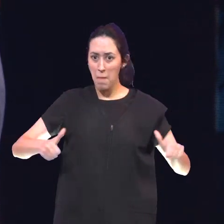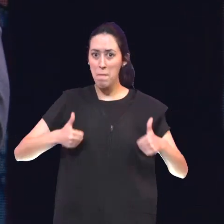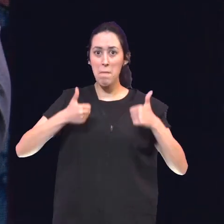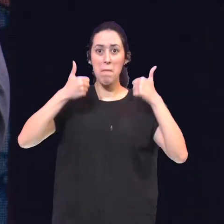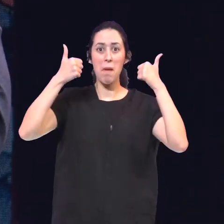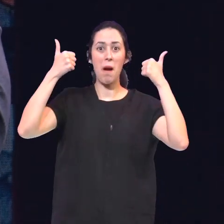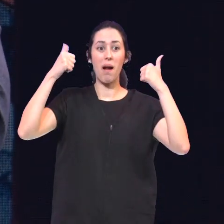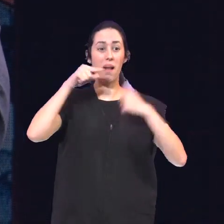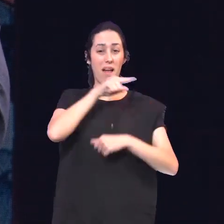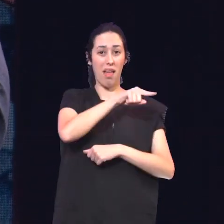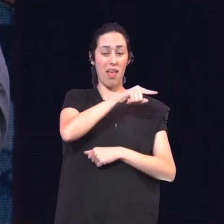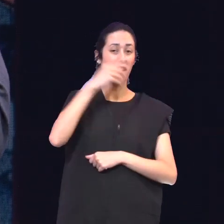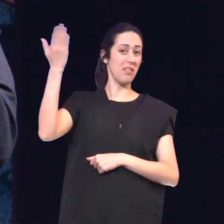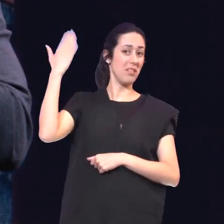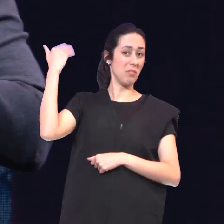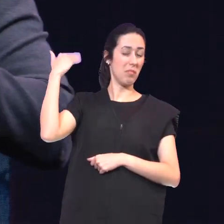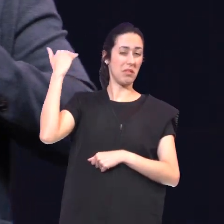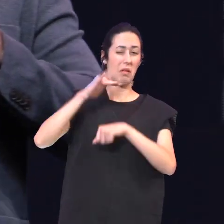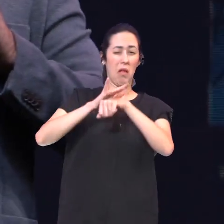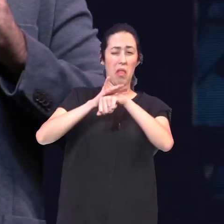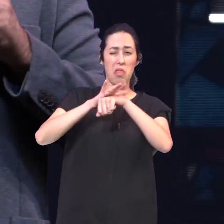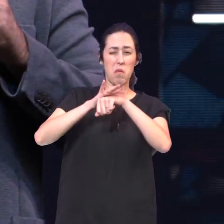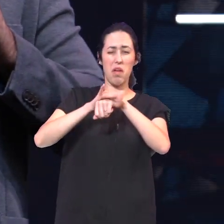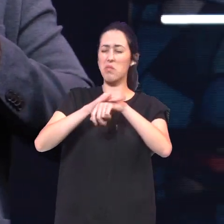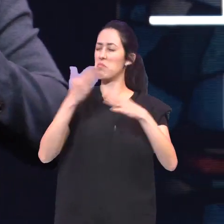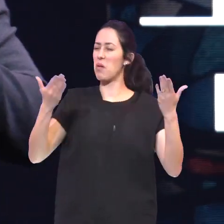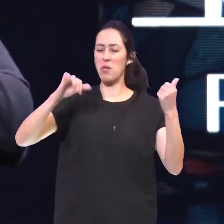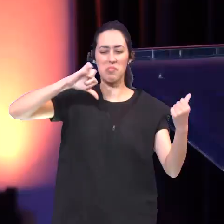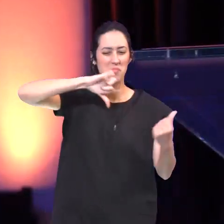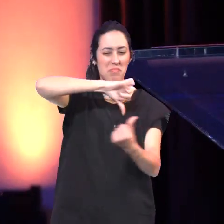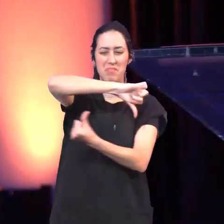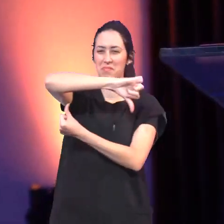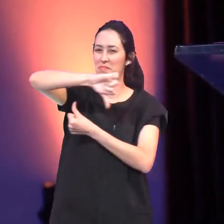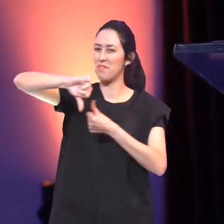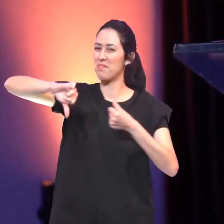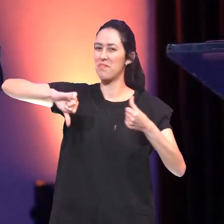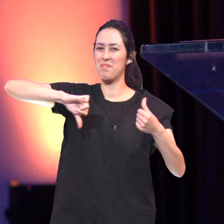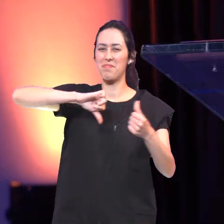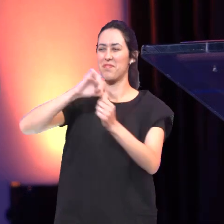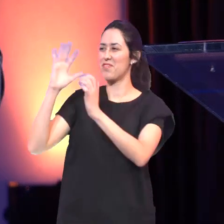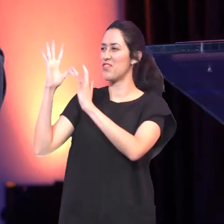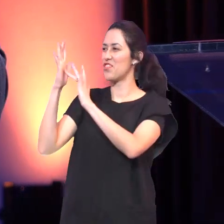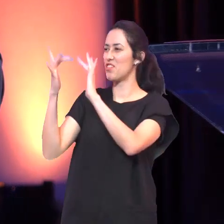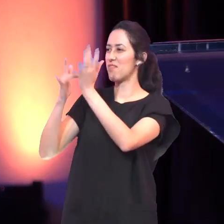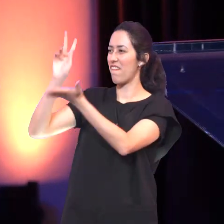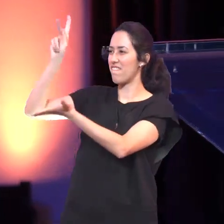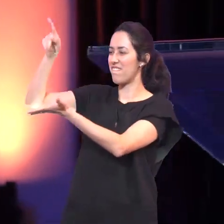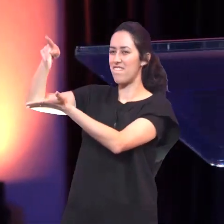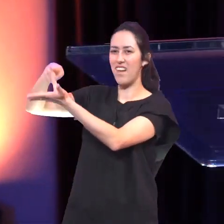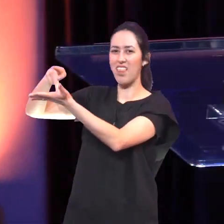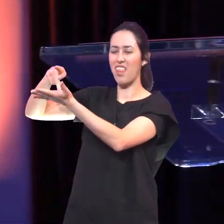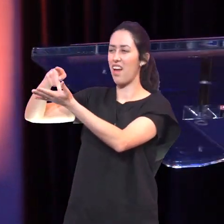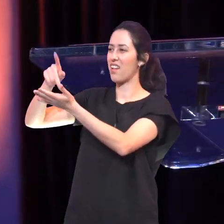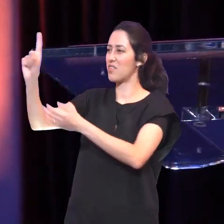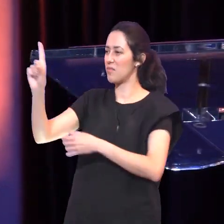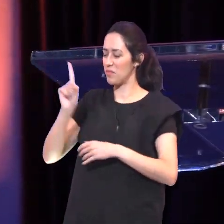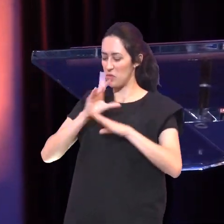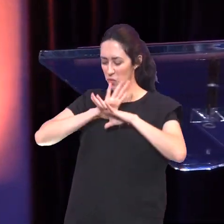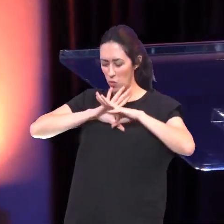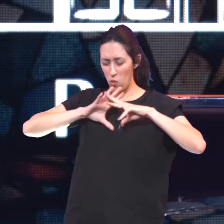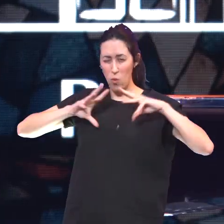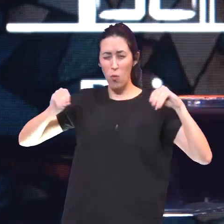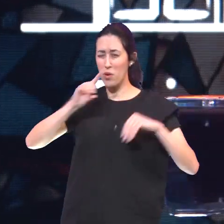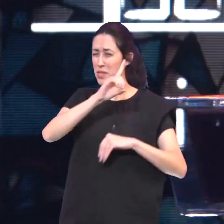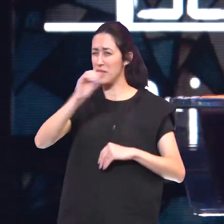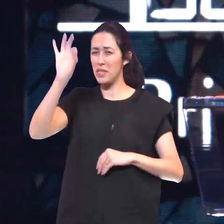leproso Foi transformada Pela verdade Aquele homem Se transformou Num homem Totalmente curado